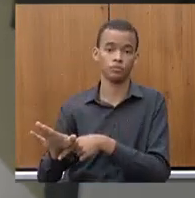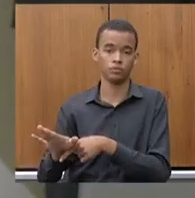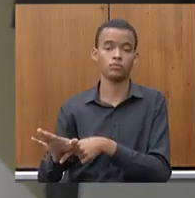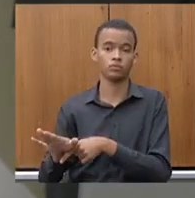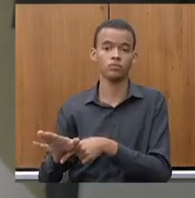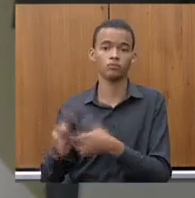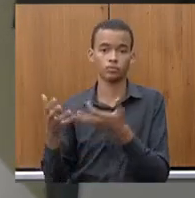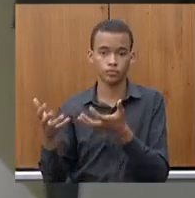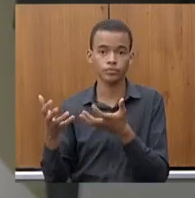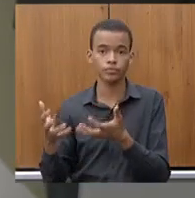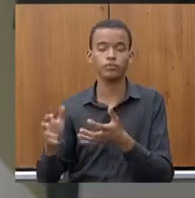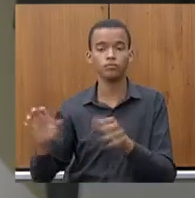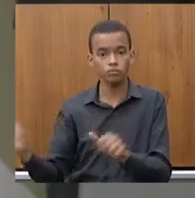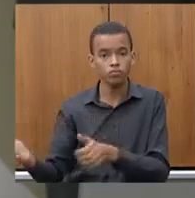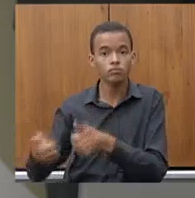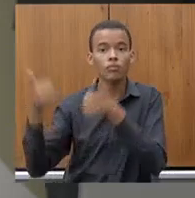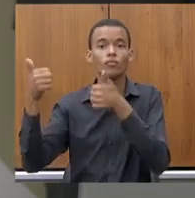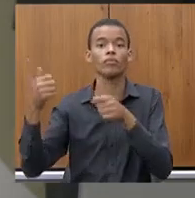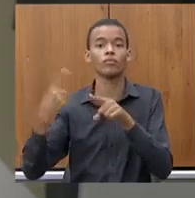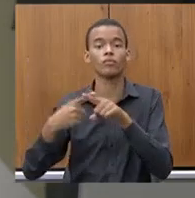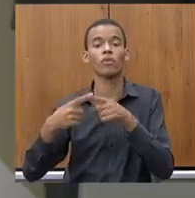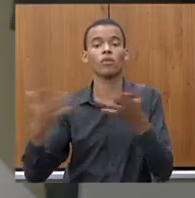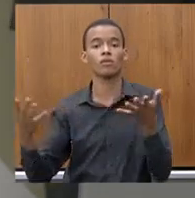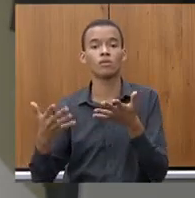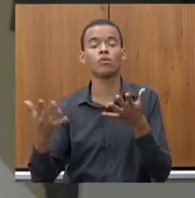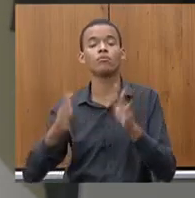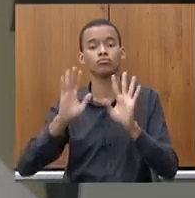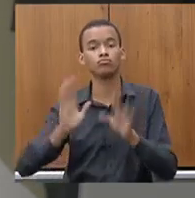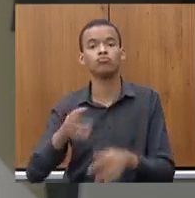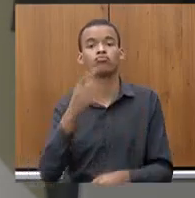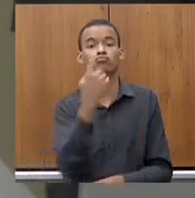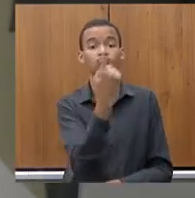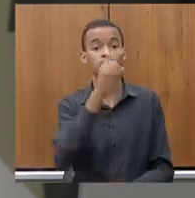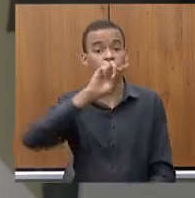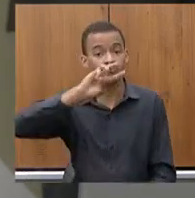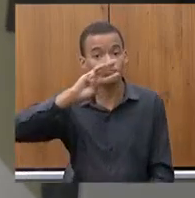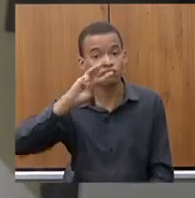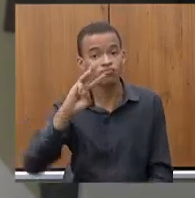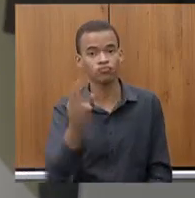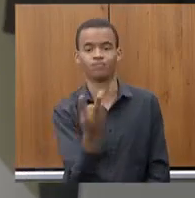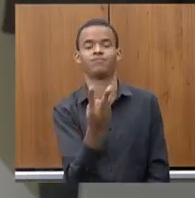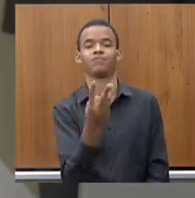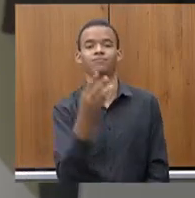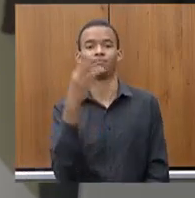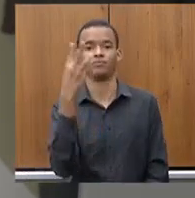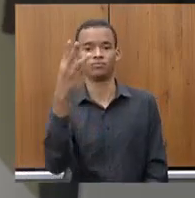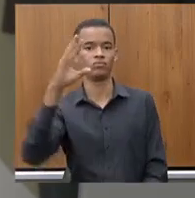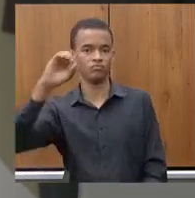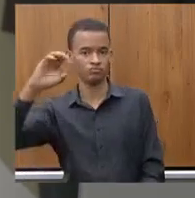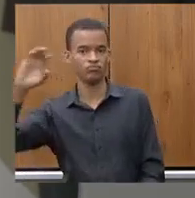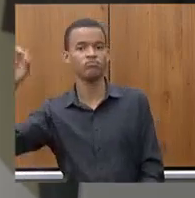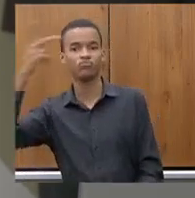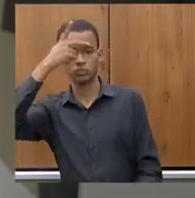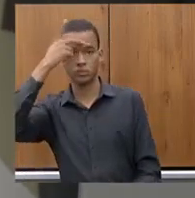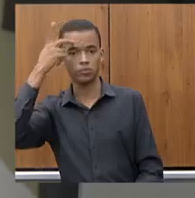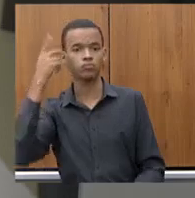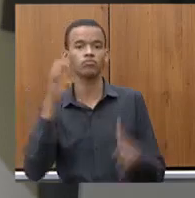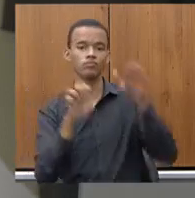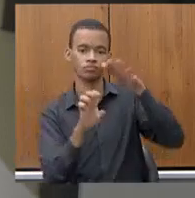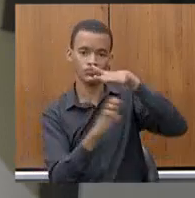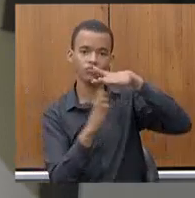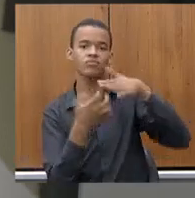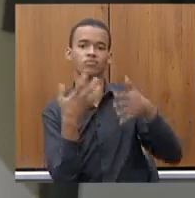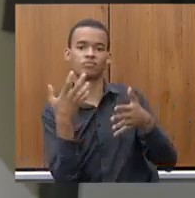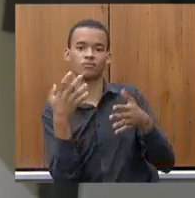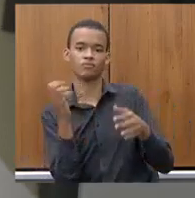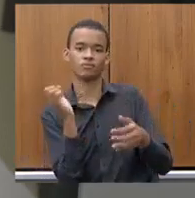milhão e 300 clientes na tarifa social. Então, fizemos um trabalho, sim, focado aos mais pobres,